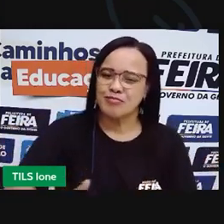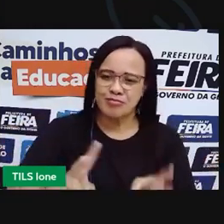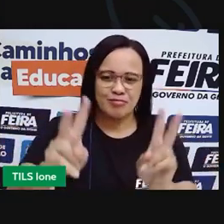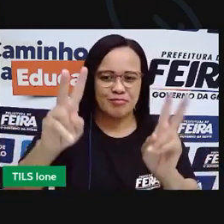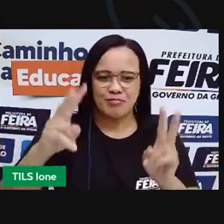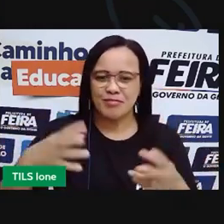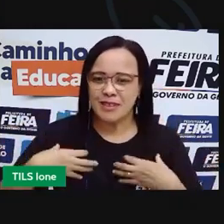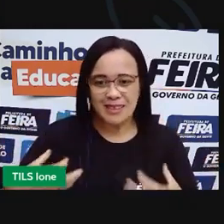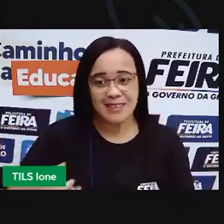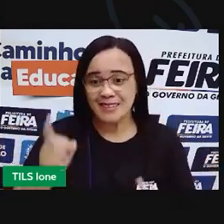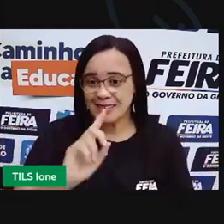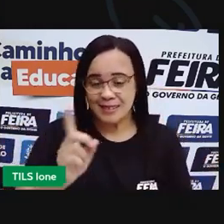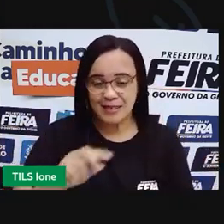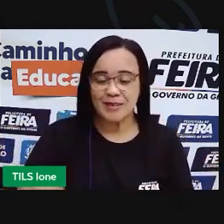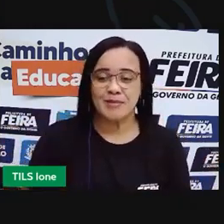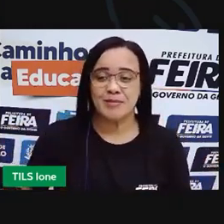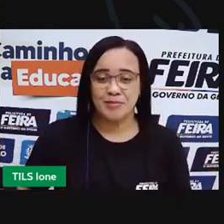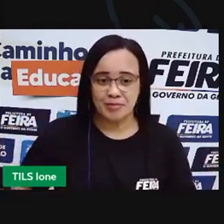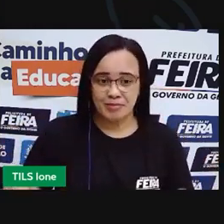Zebra.